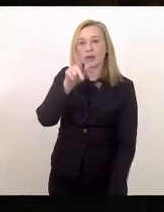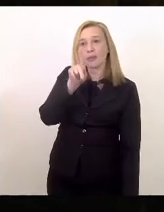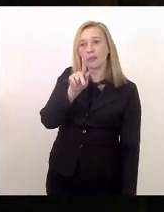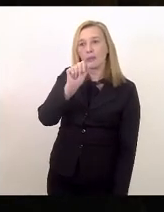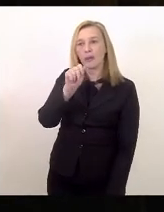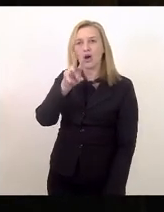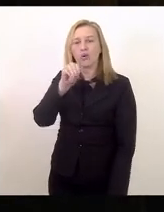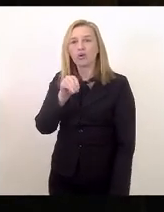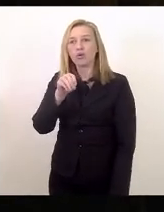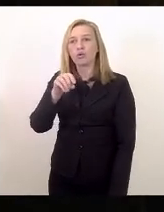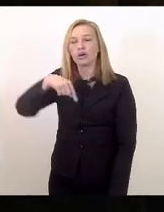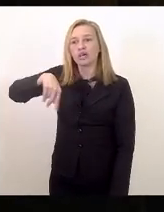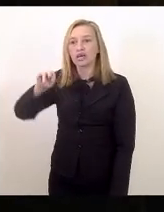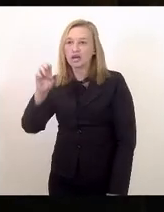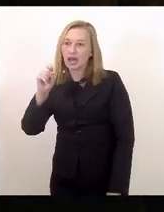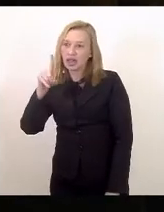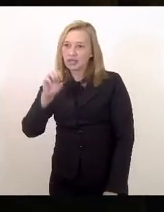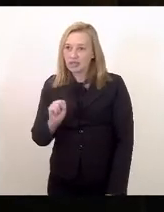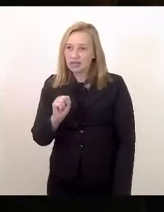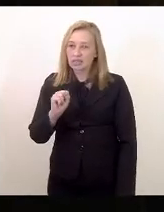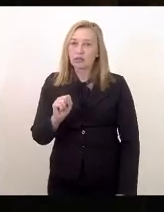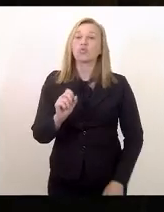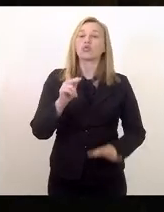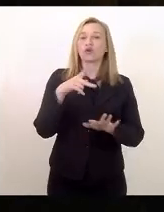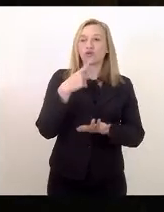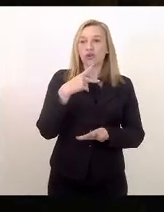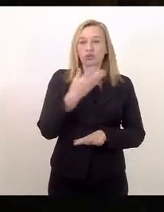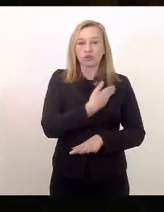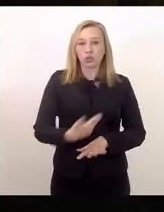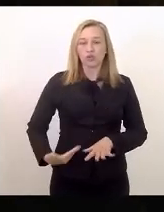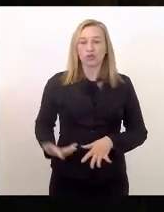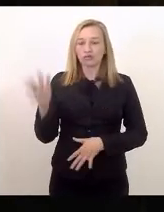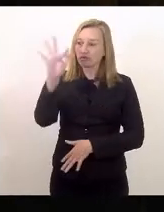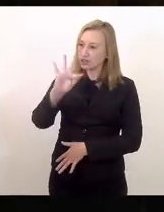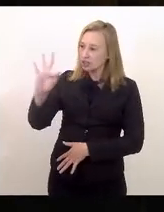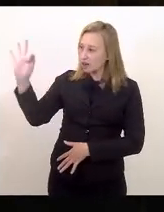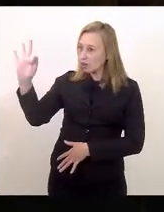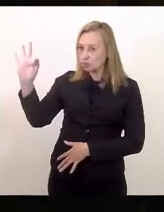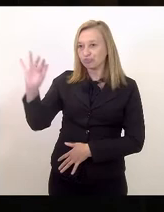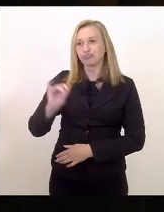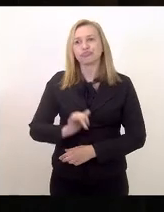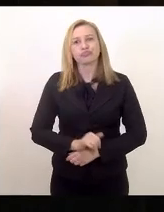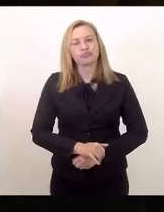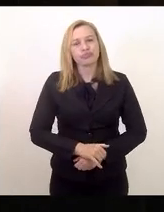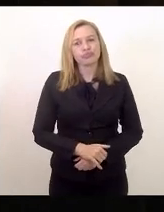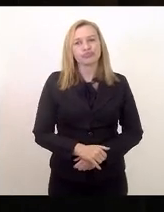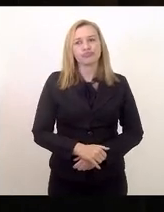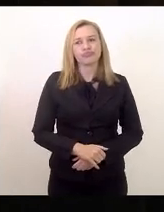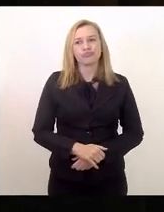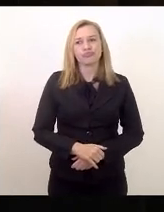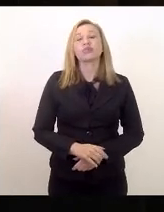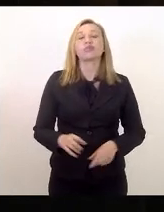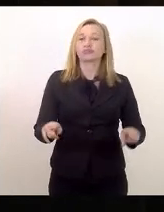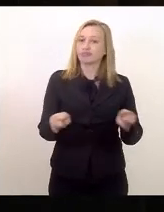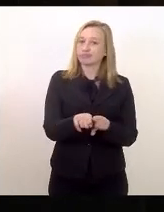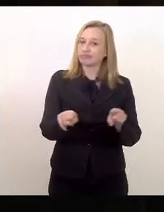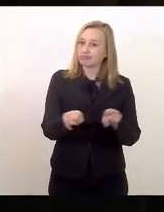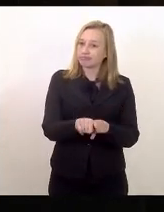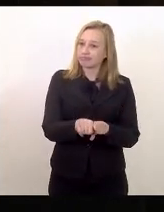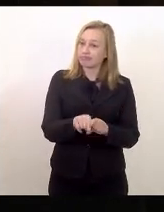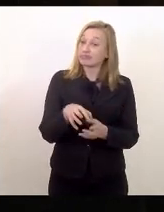e o que eu valo para o governo federal, eu também registro